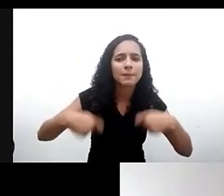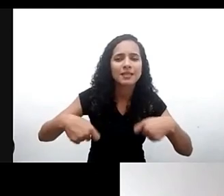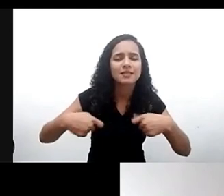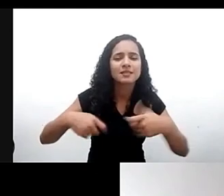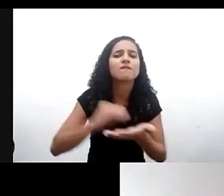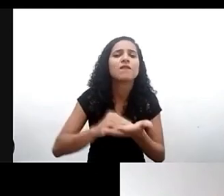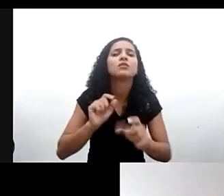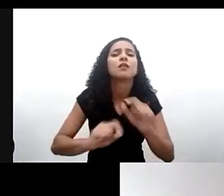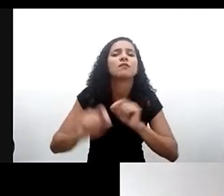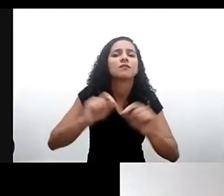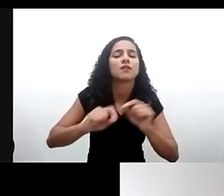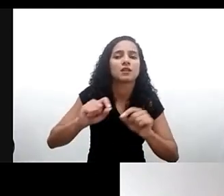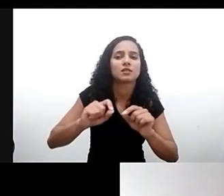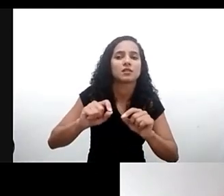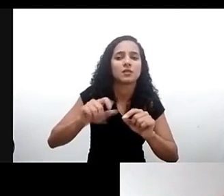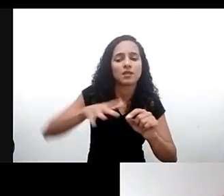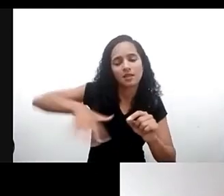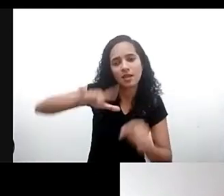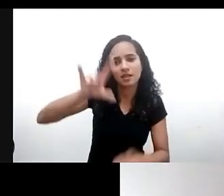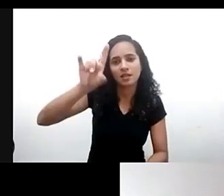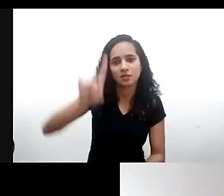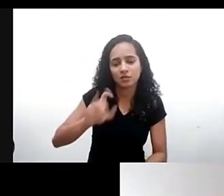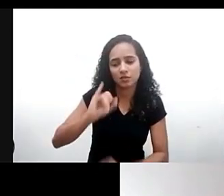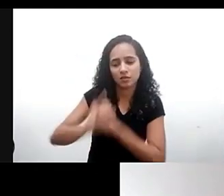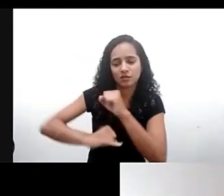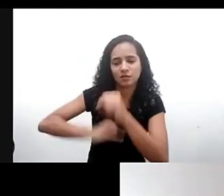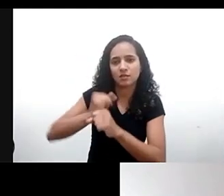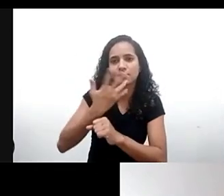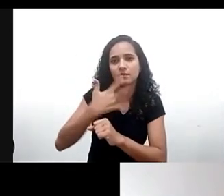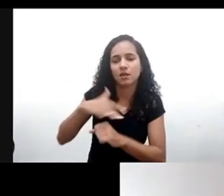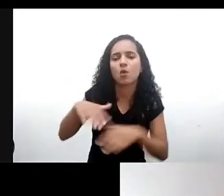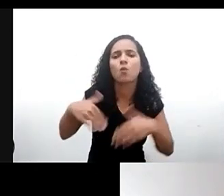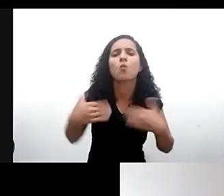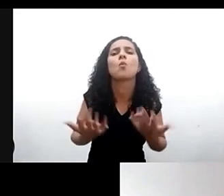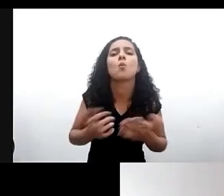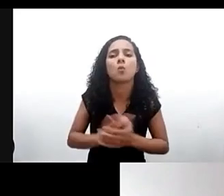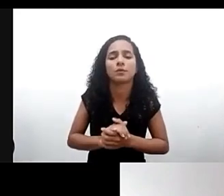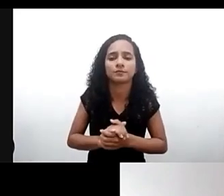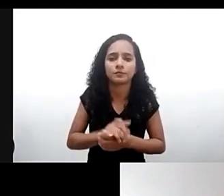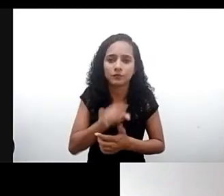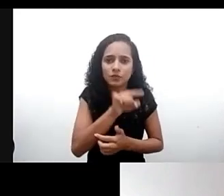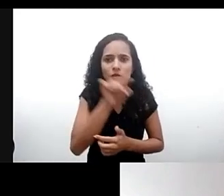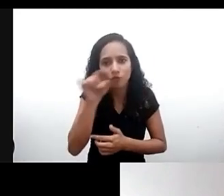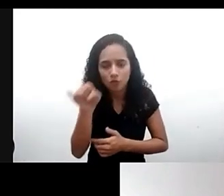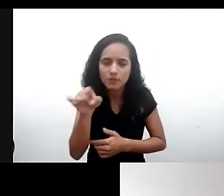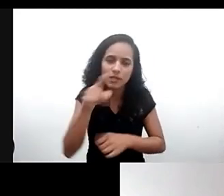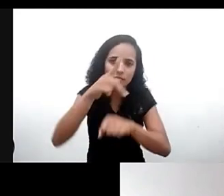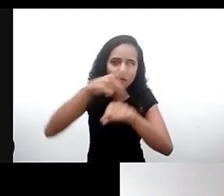na área dos direitos da criança no ambiente digital então assim qual ponto que vocês destacariam nos seus países aqui na